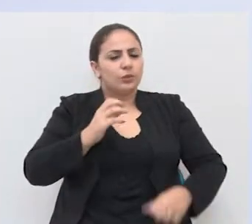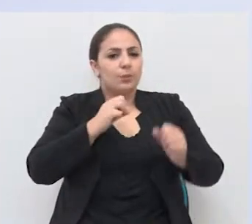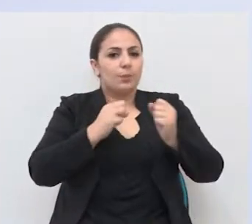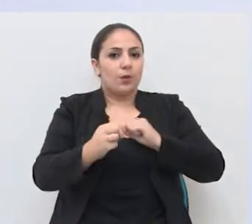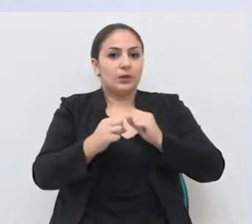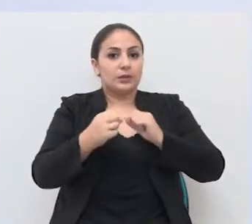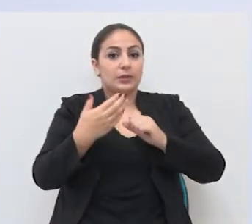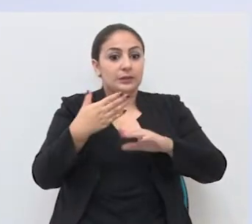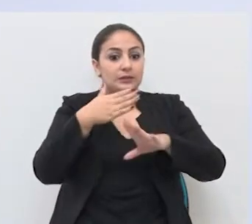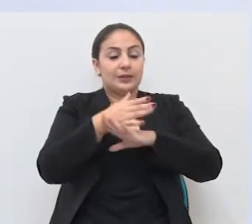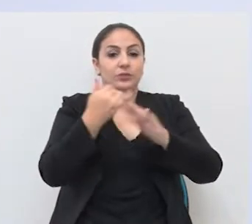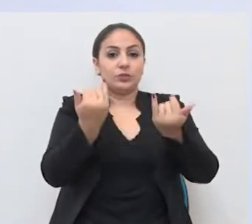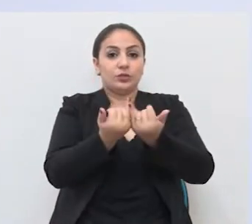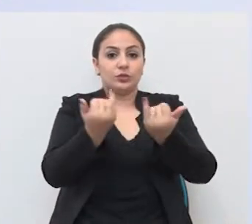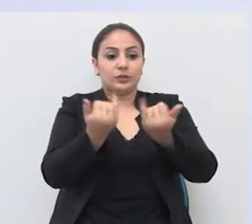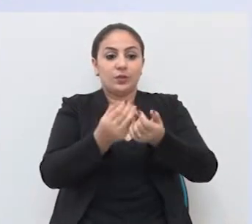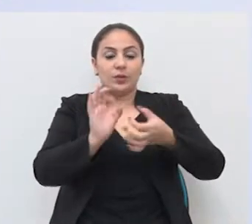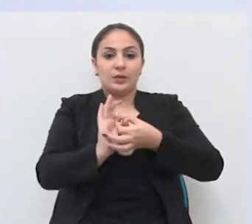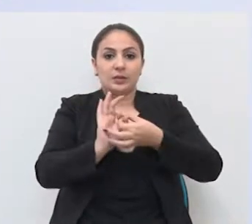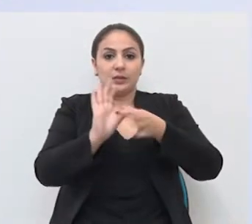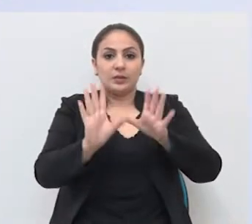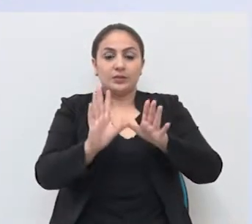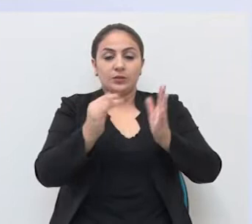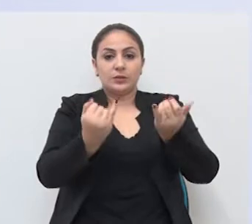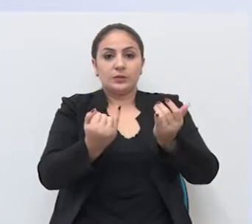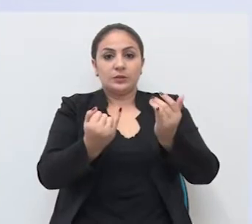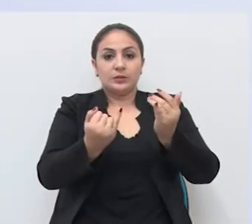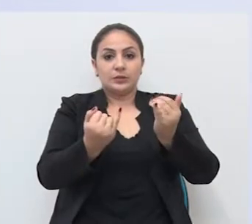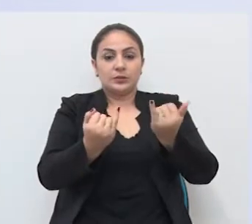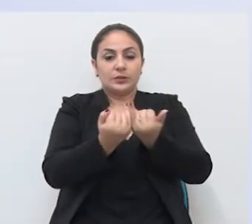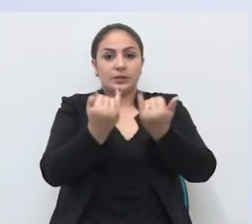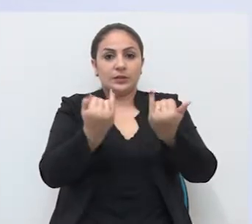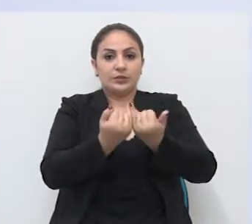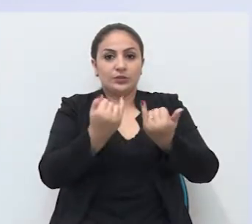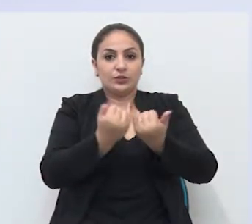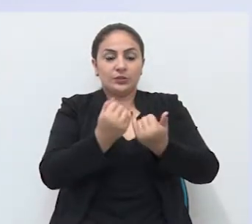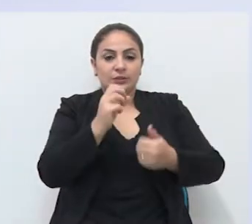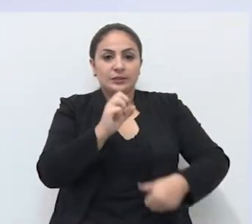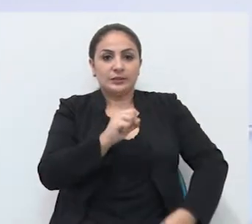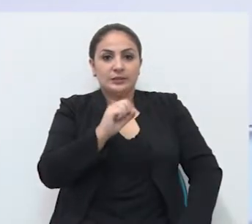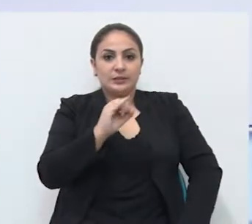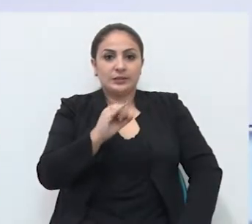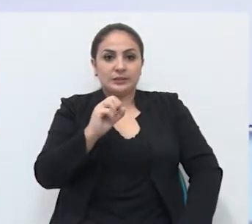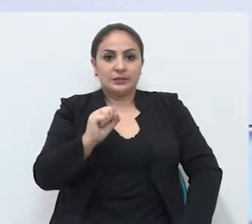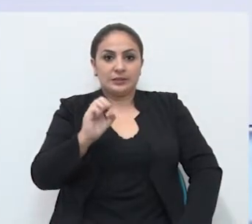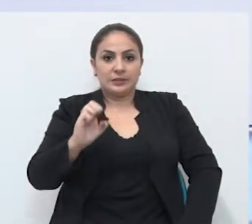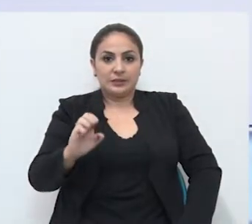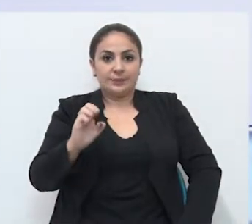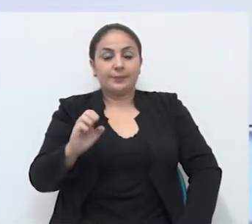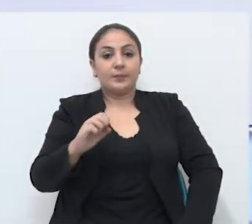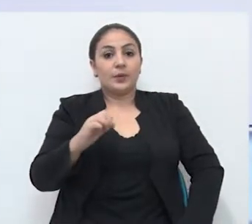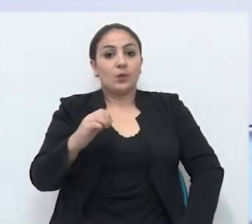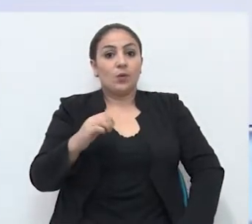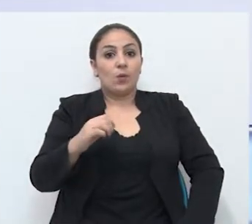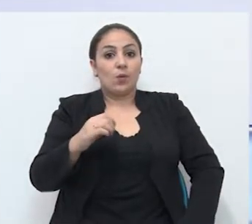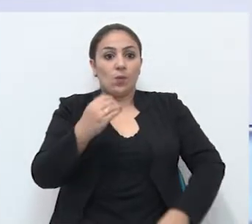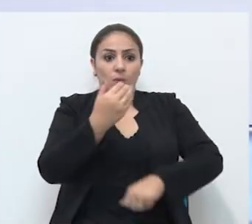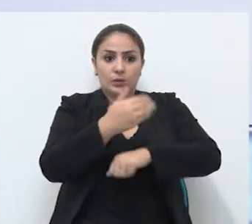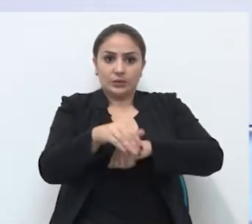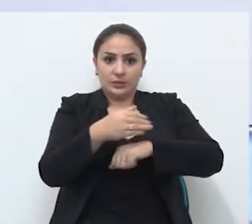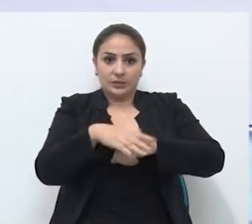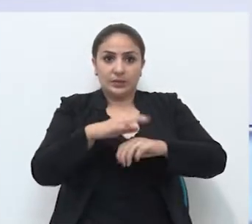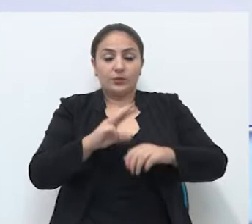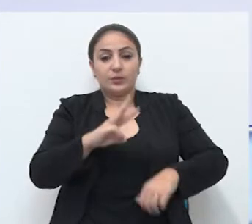Prefeitura, já podem consultar o edital que está disponível no site do CIE. O endereço é o www